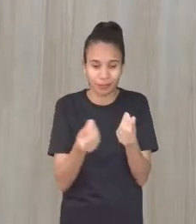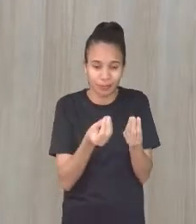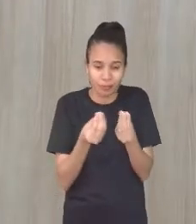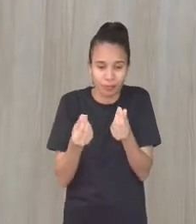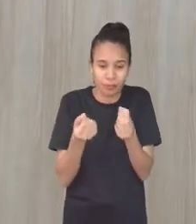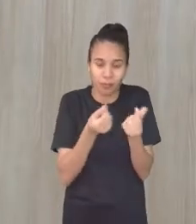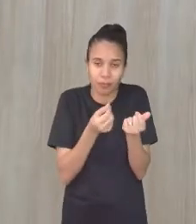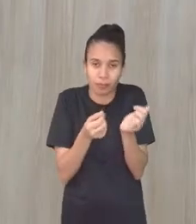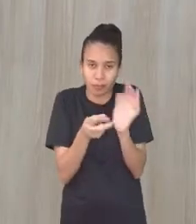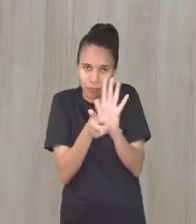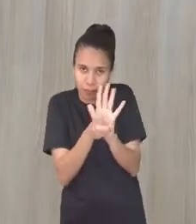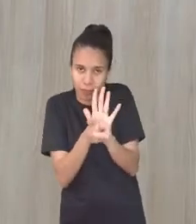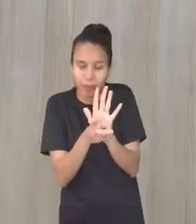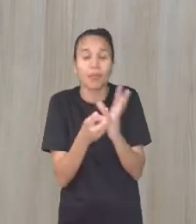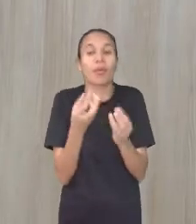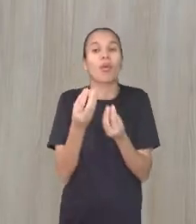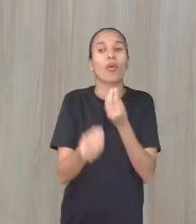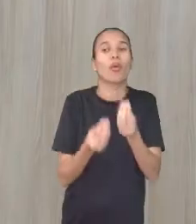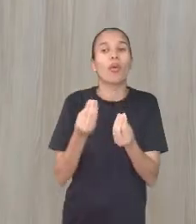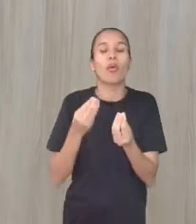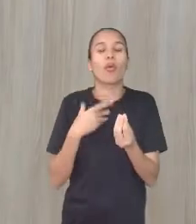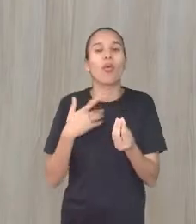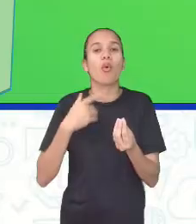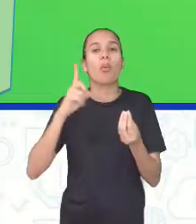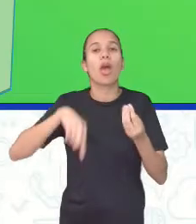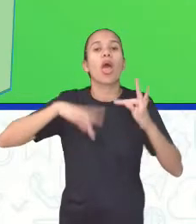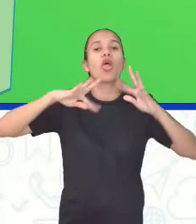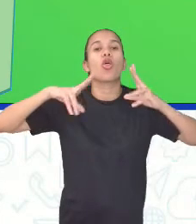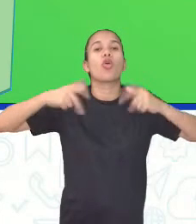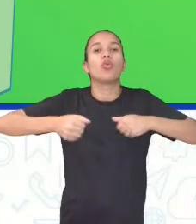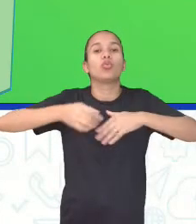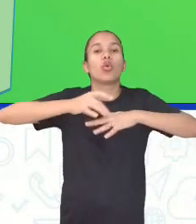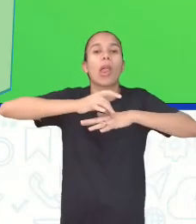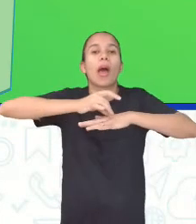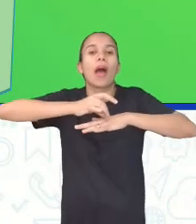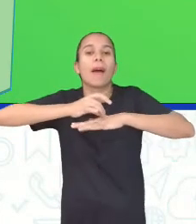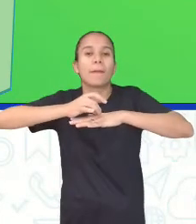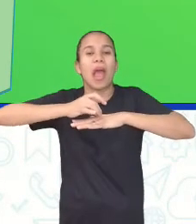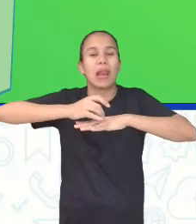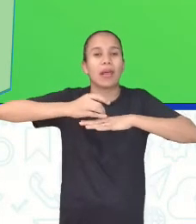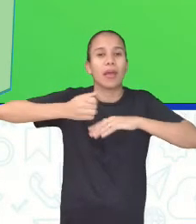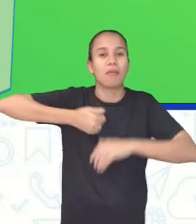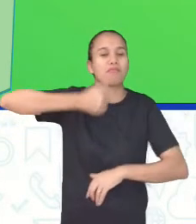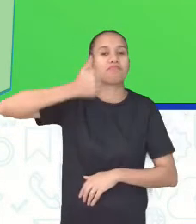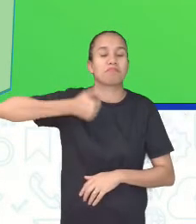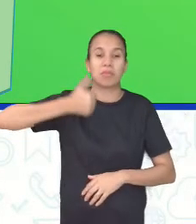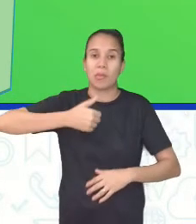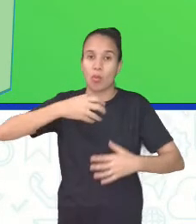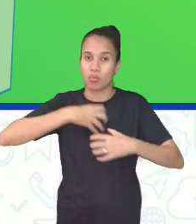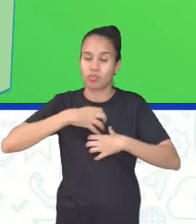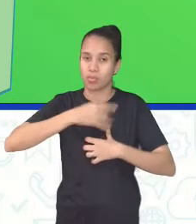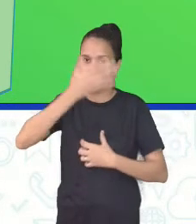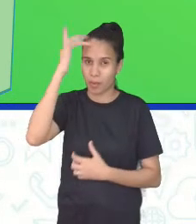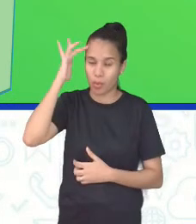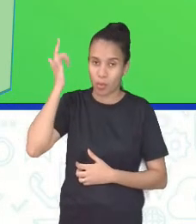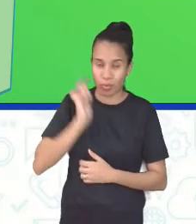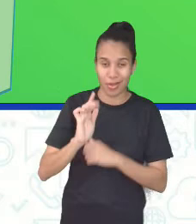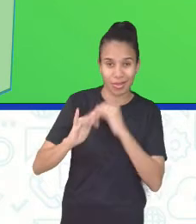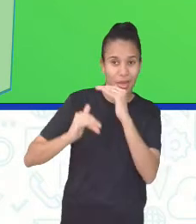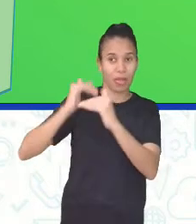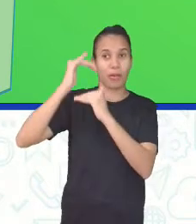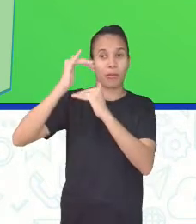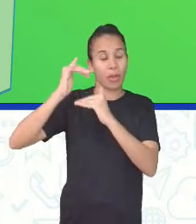E no tato a gente vê a questão da pele como um todo. O tato é o primeiro sentido que se desenvolve em nós seres humanos